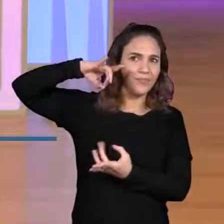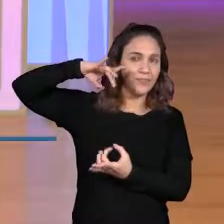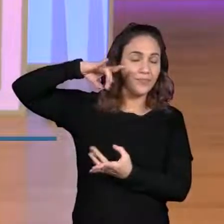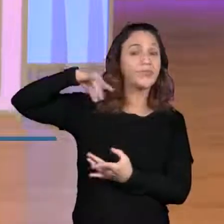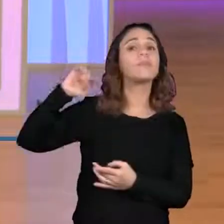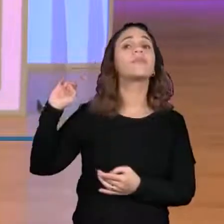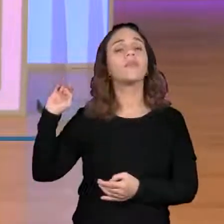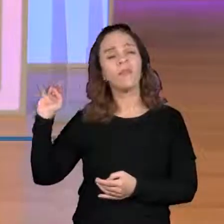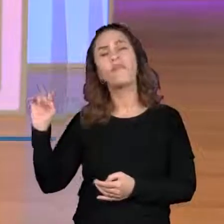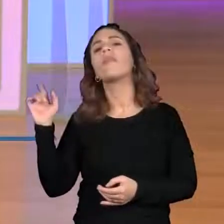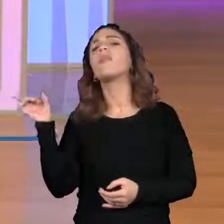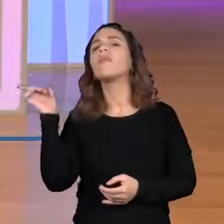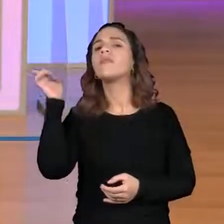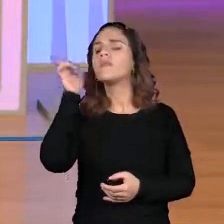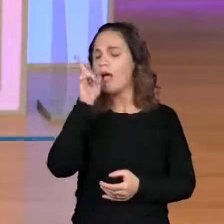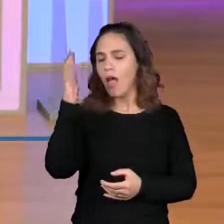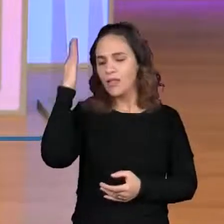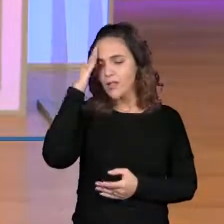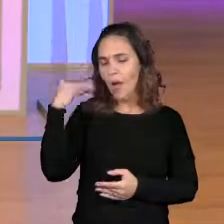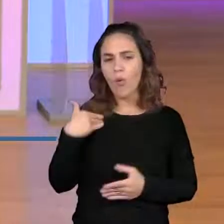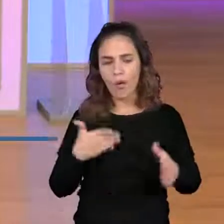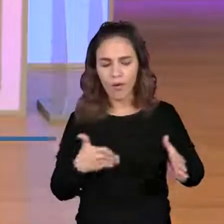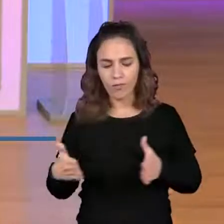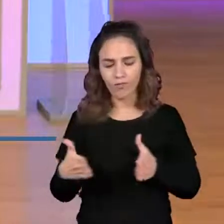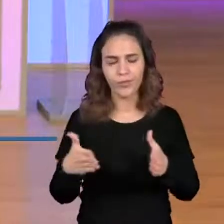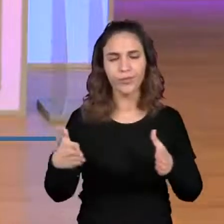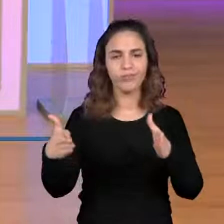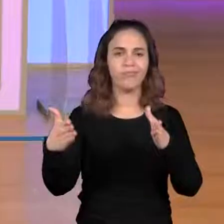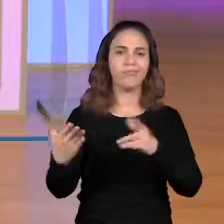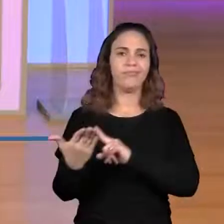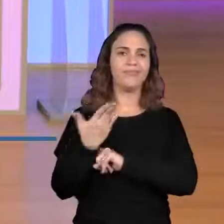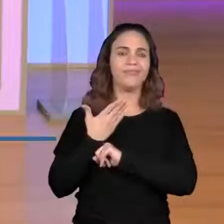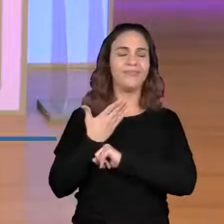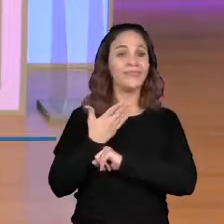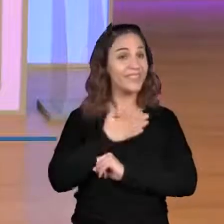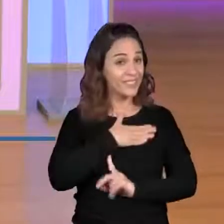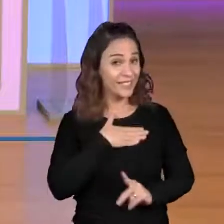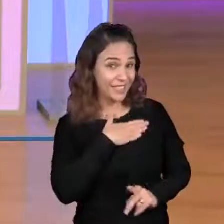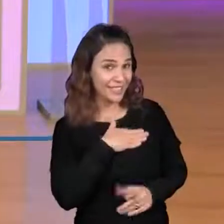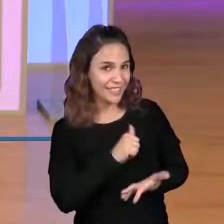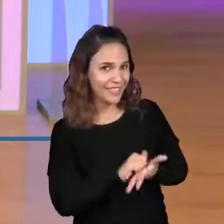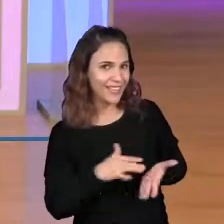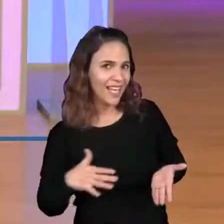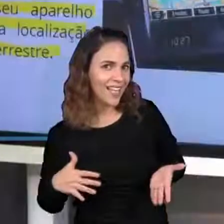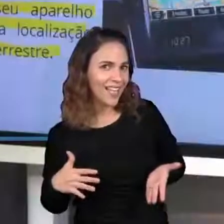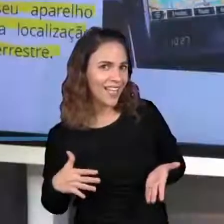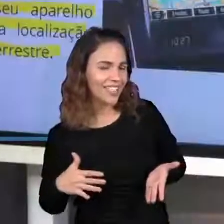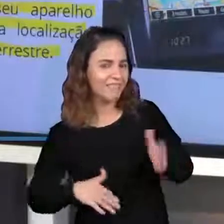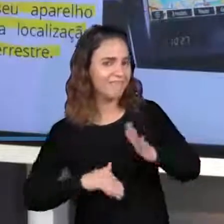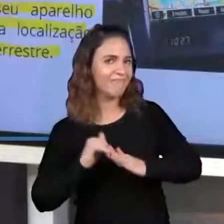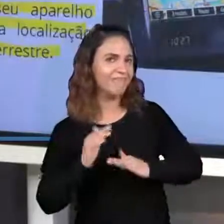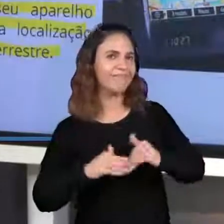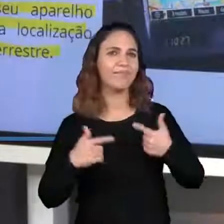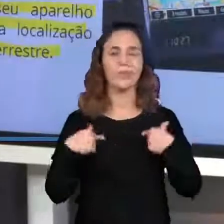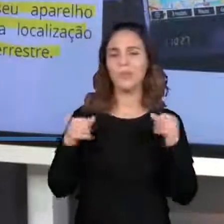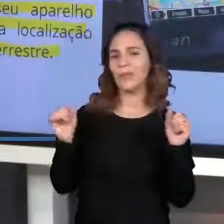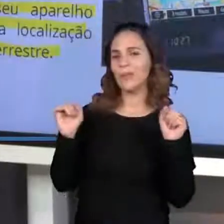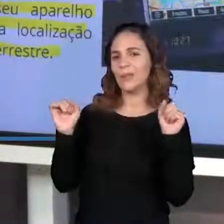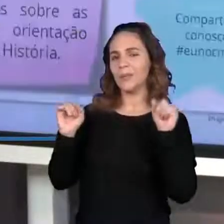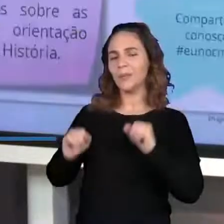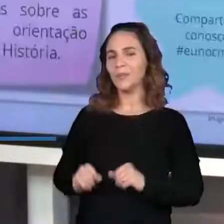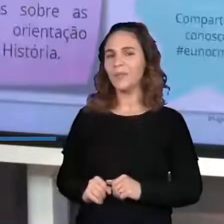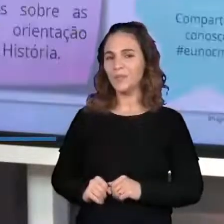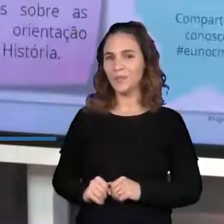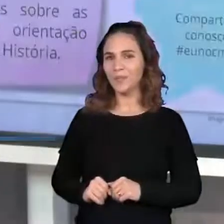nos ajudar a nos orientar nos nossos caminhos. Gostaram da atividade, gente? Eu adorei! Olha